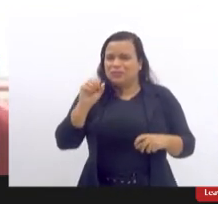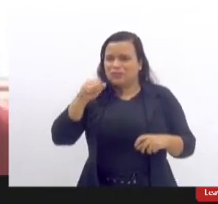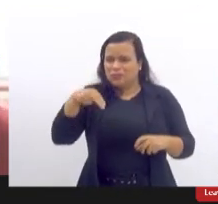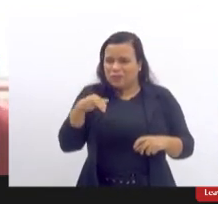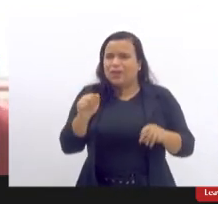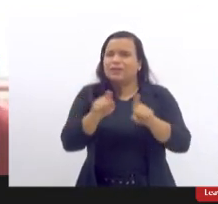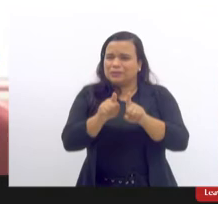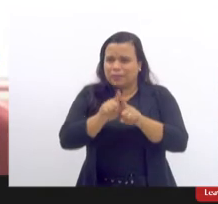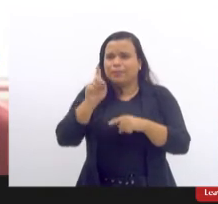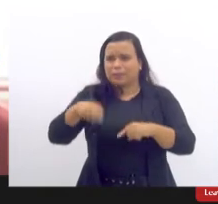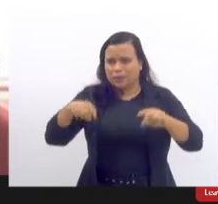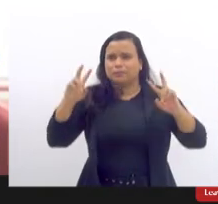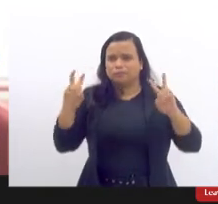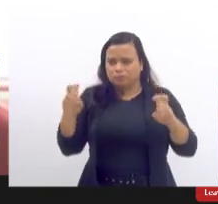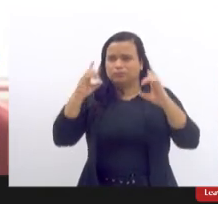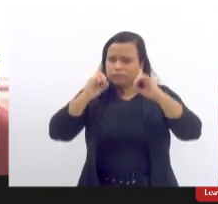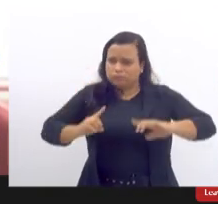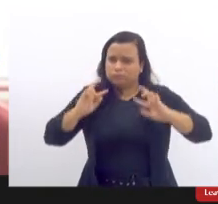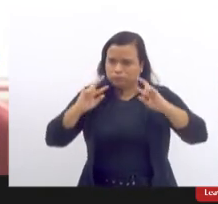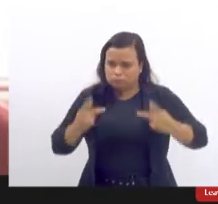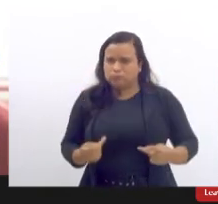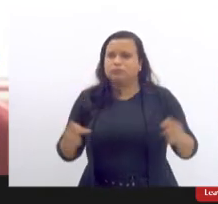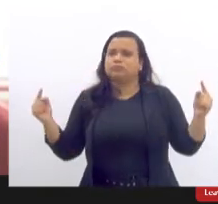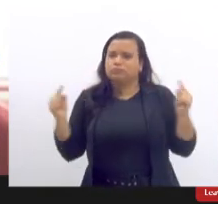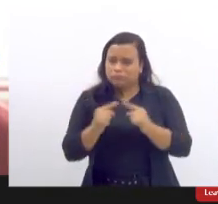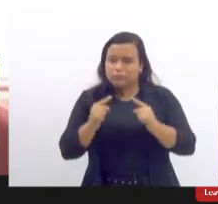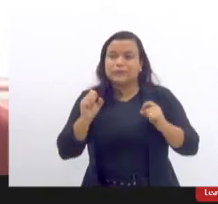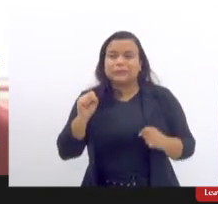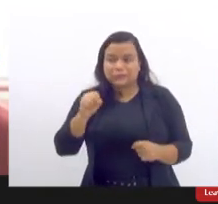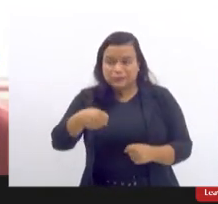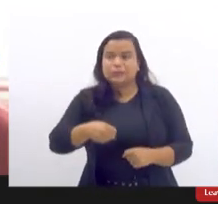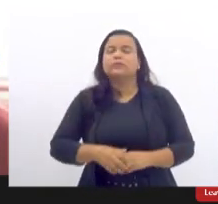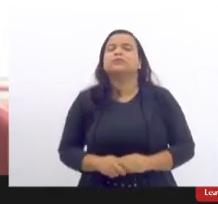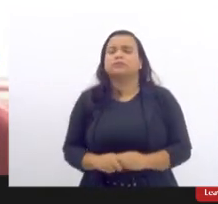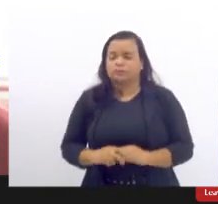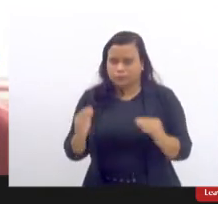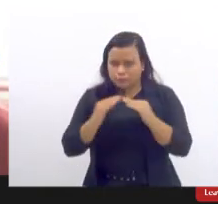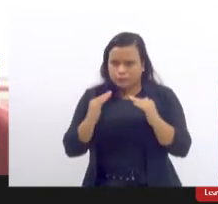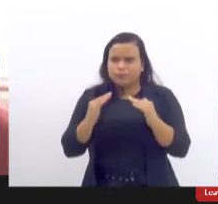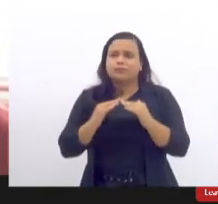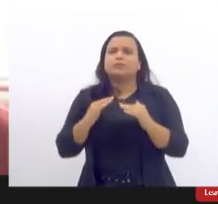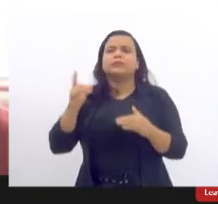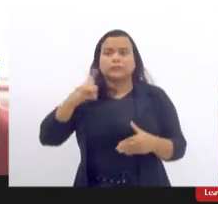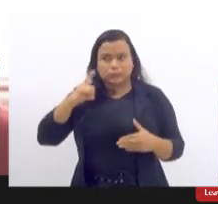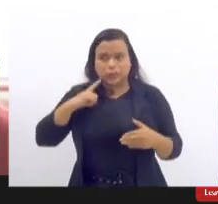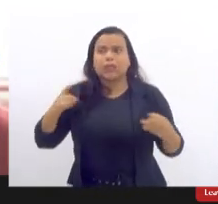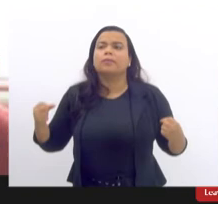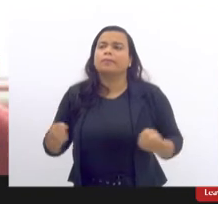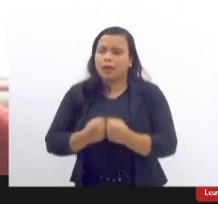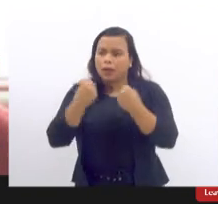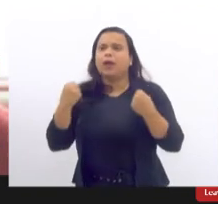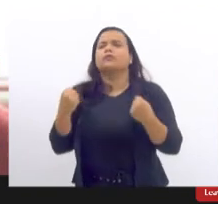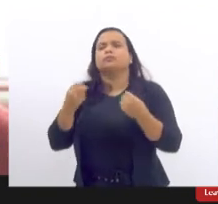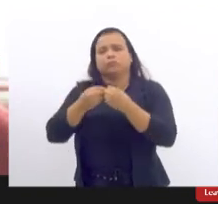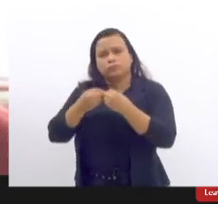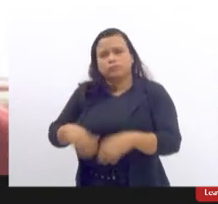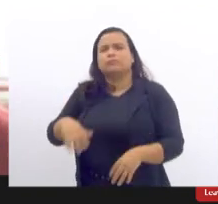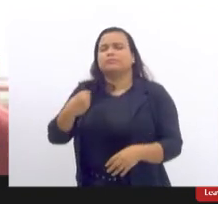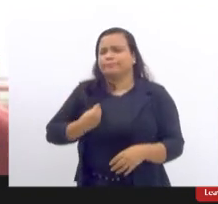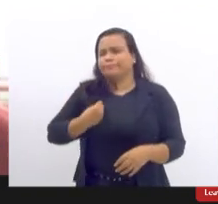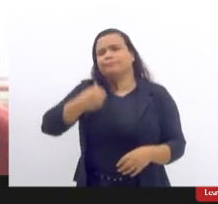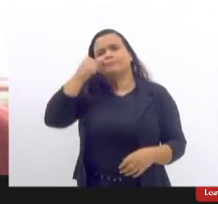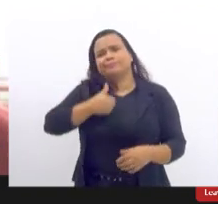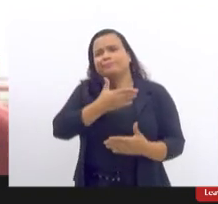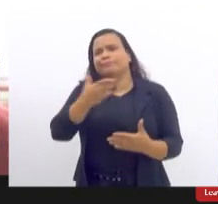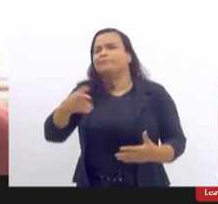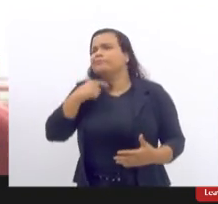direitos humanos eu entendo que seja uma questão de direitos humanos sim que há um impacto né na vida das mulheres que